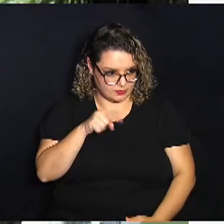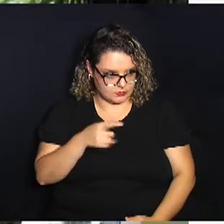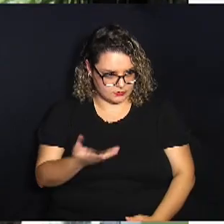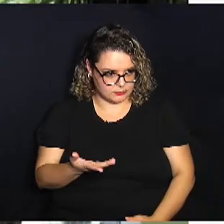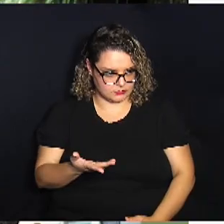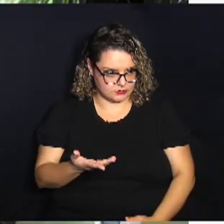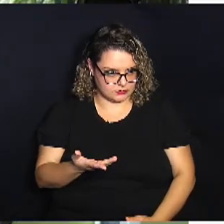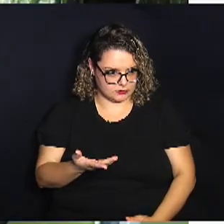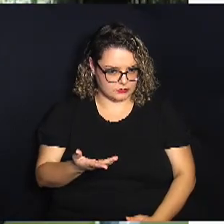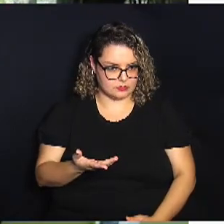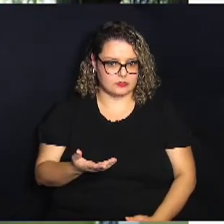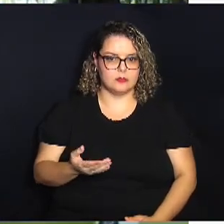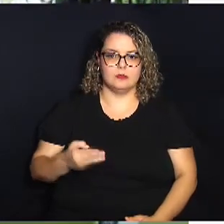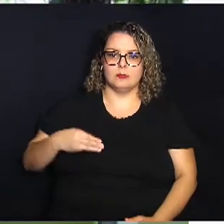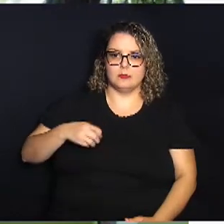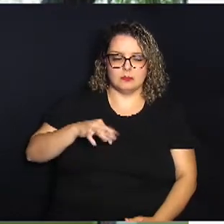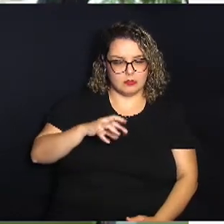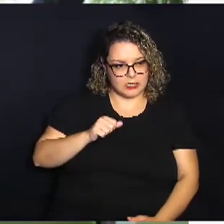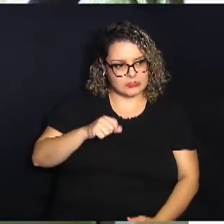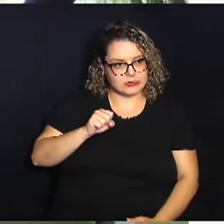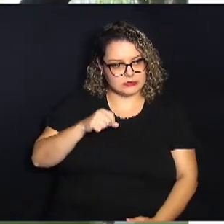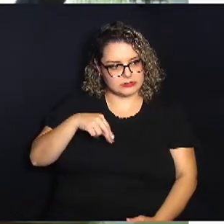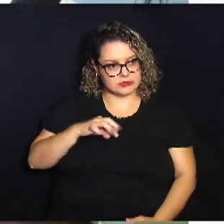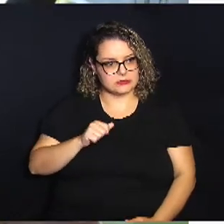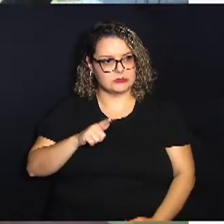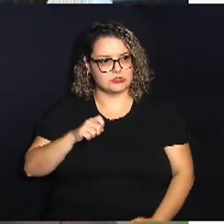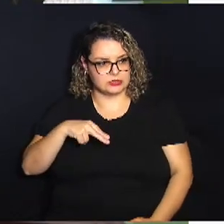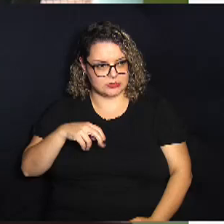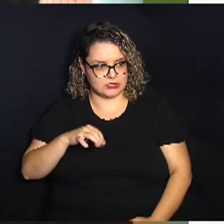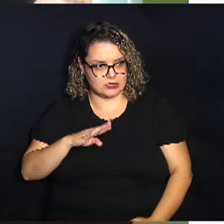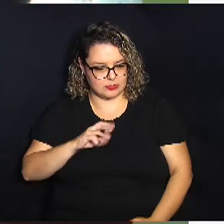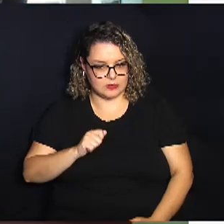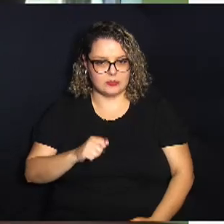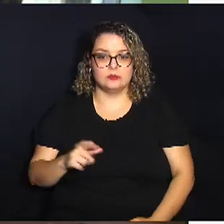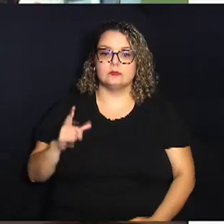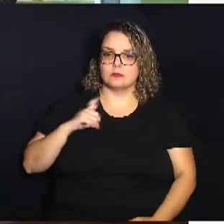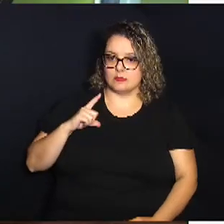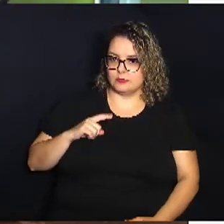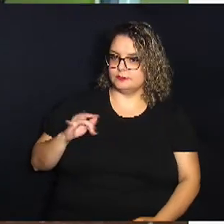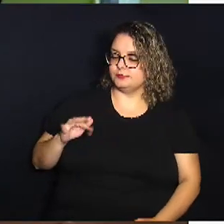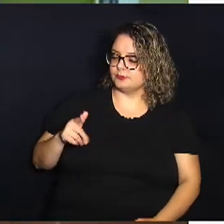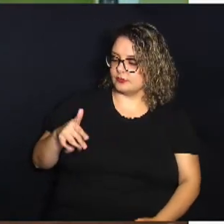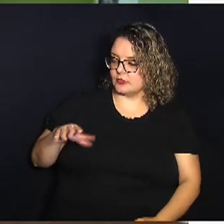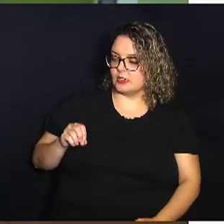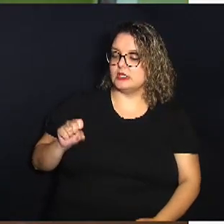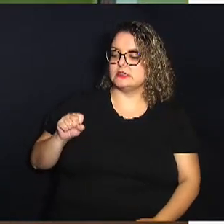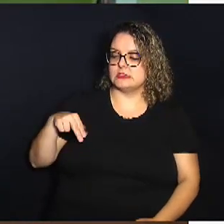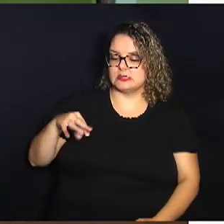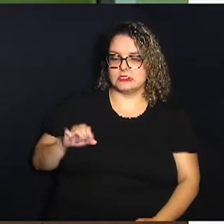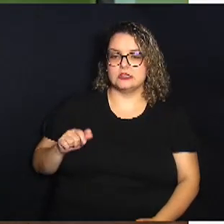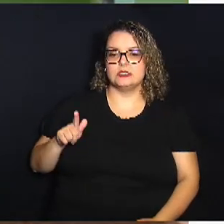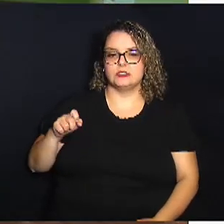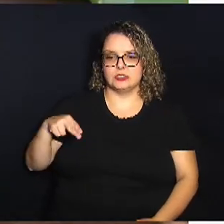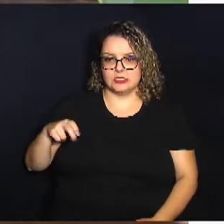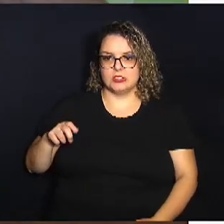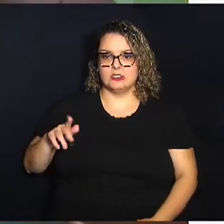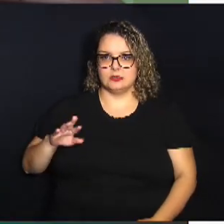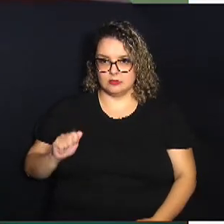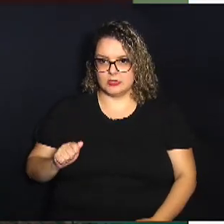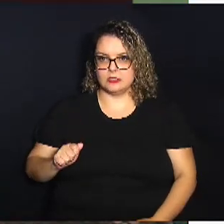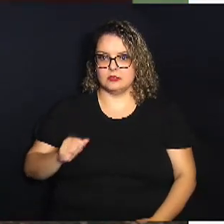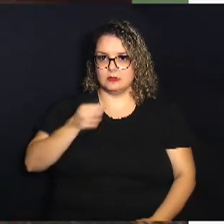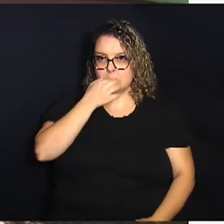Vamos lá, Mata Santa Genebra. Nós temos a fundação da Mata Santa Genebra, né? Que ela